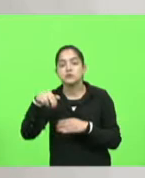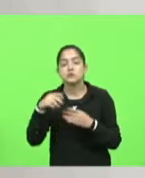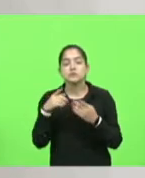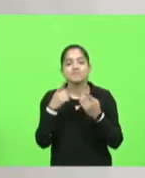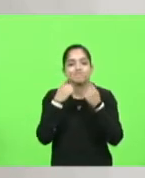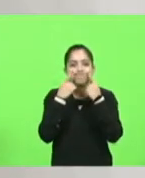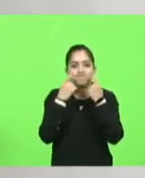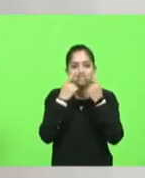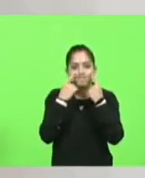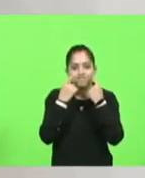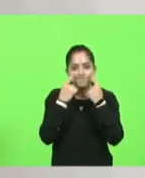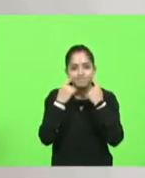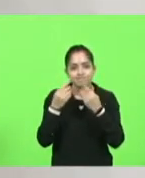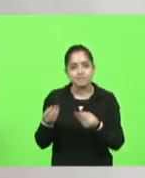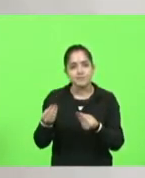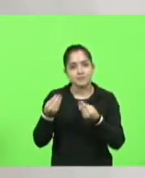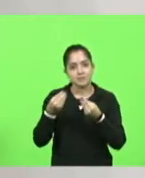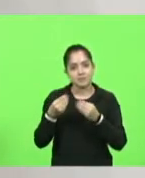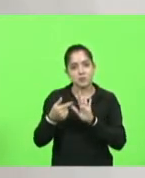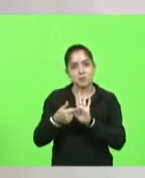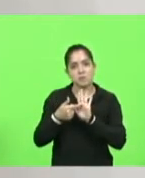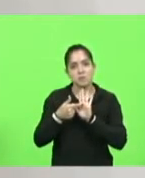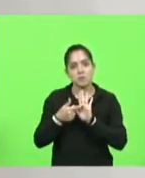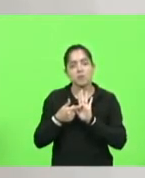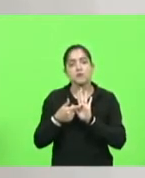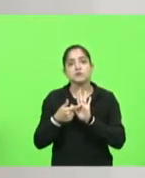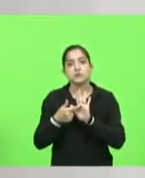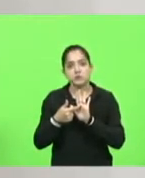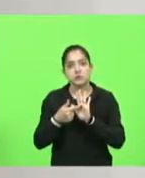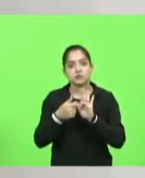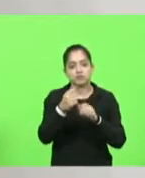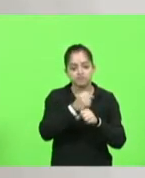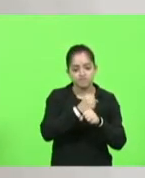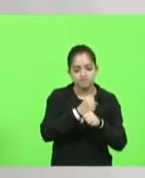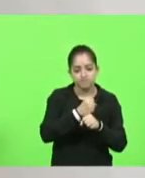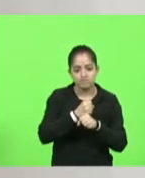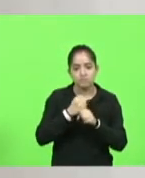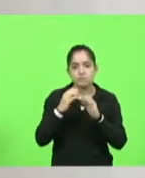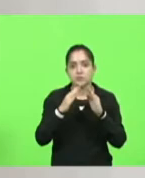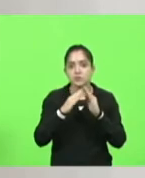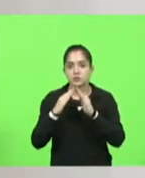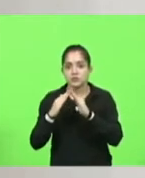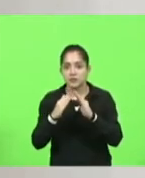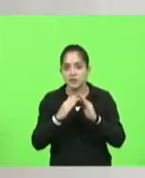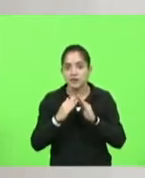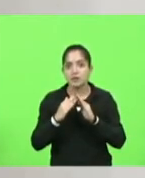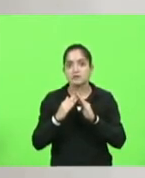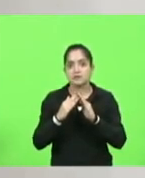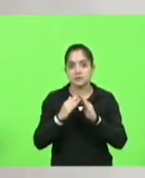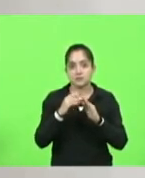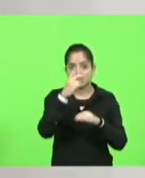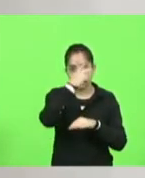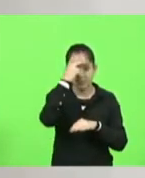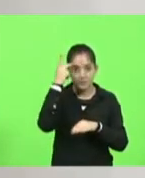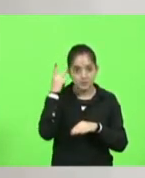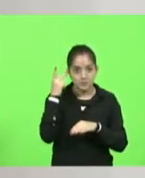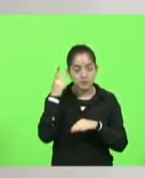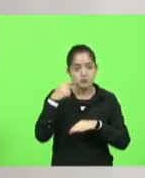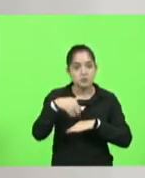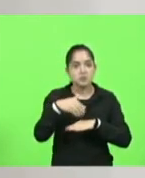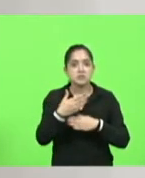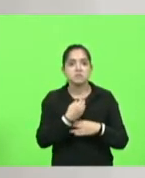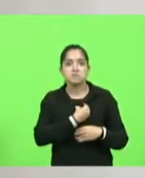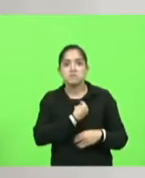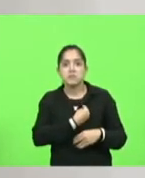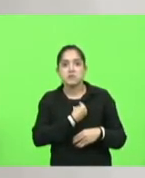quando me trouxe uma demanda de construção de casas populares para pessoas que hoje passam frio e tem grande